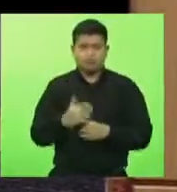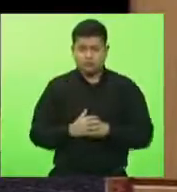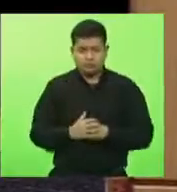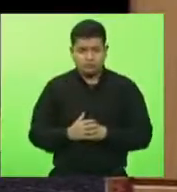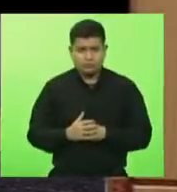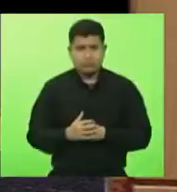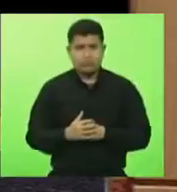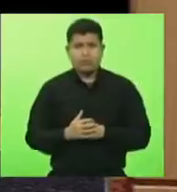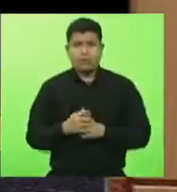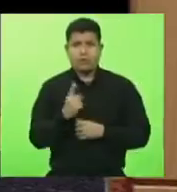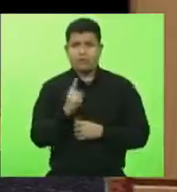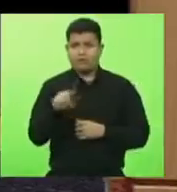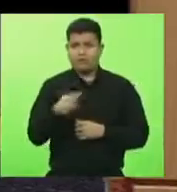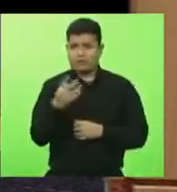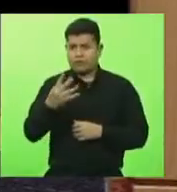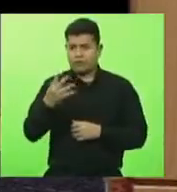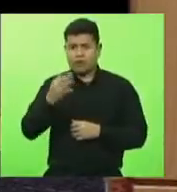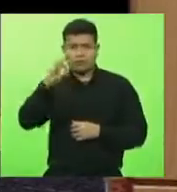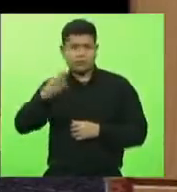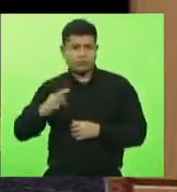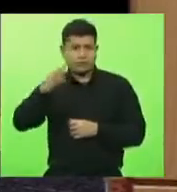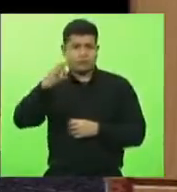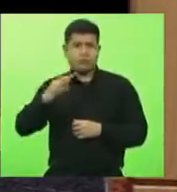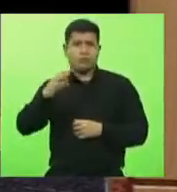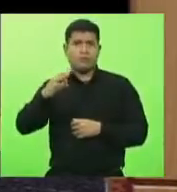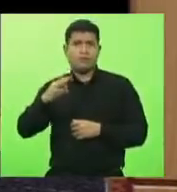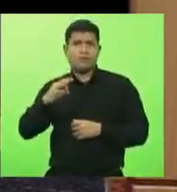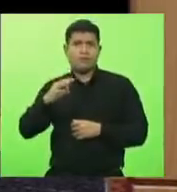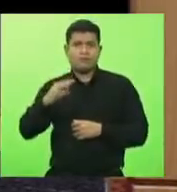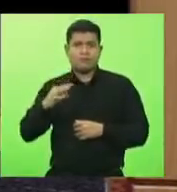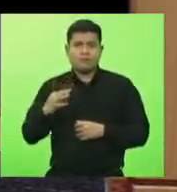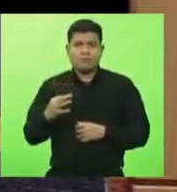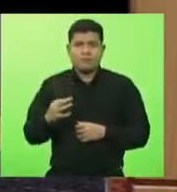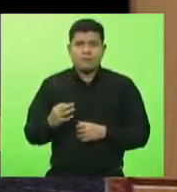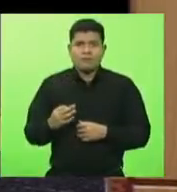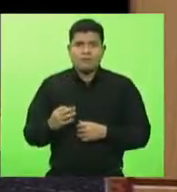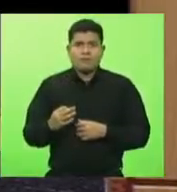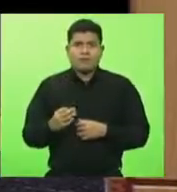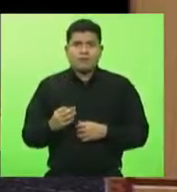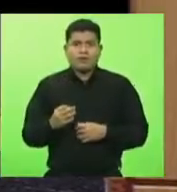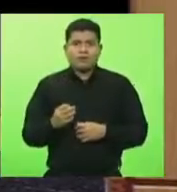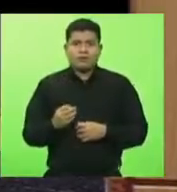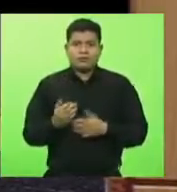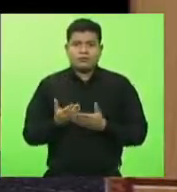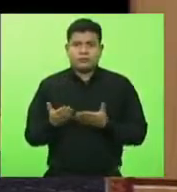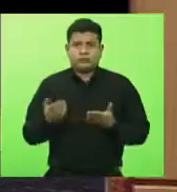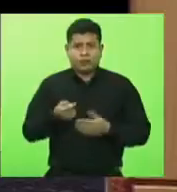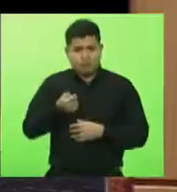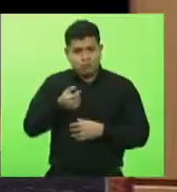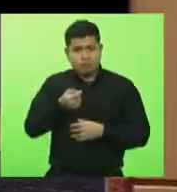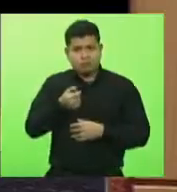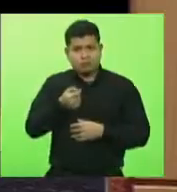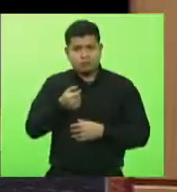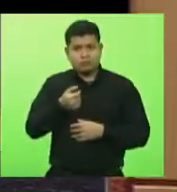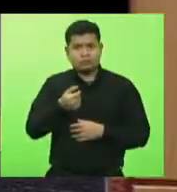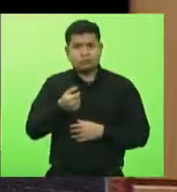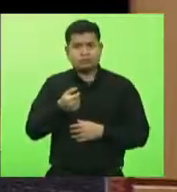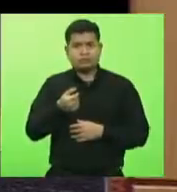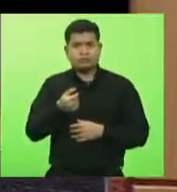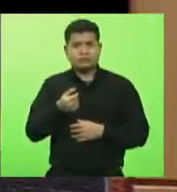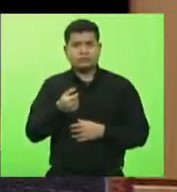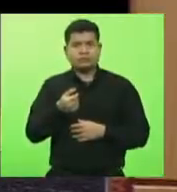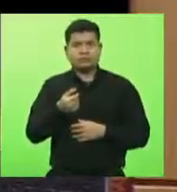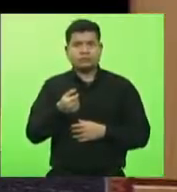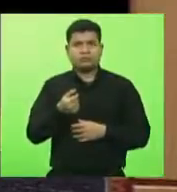1,4% para Santa Catarina, o que é pouco, e fica